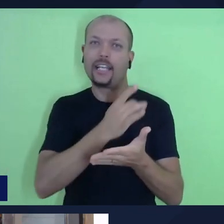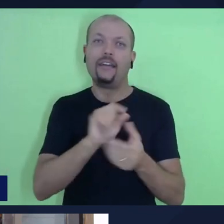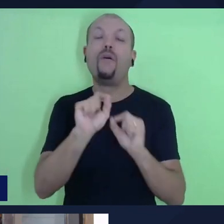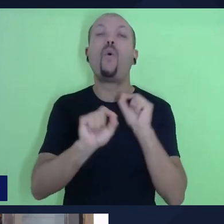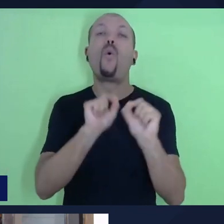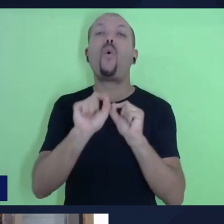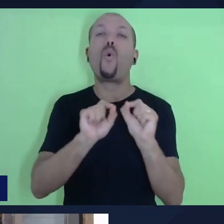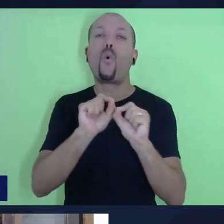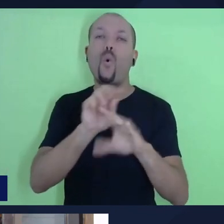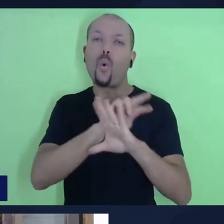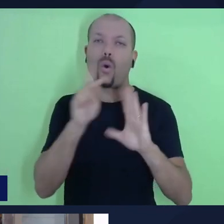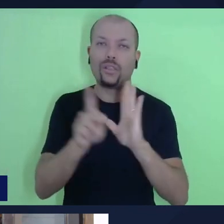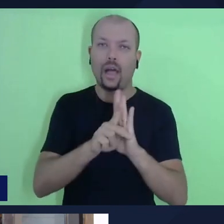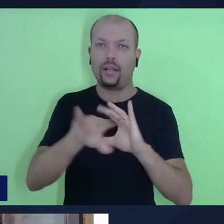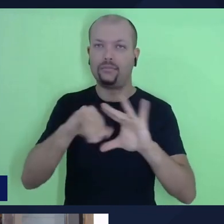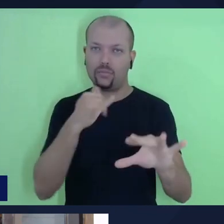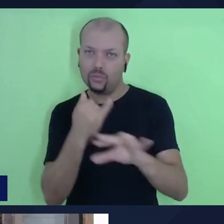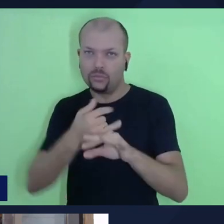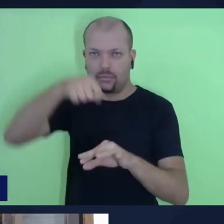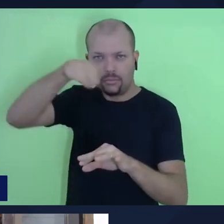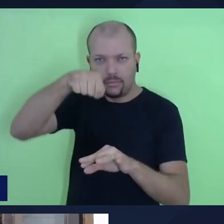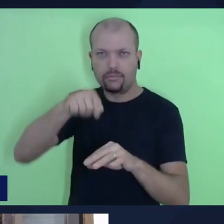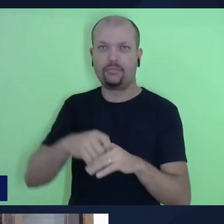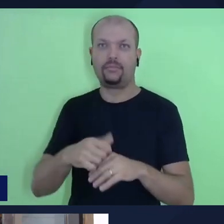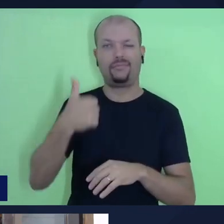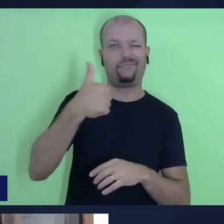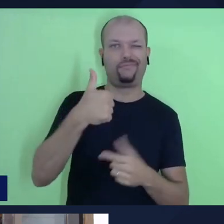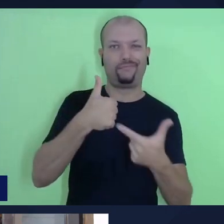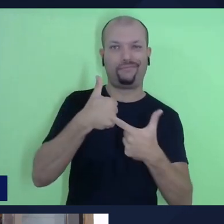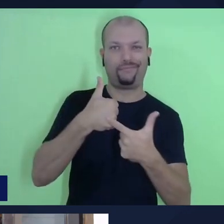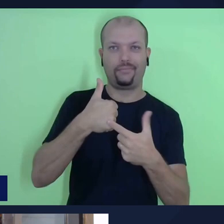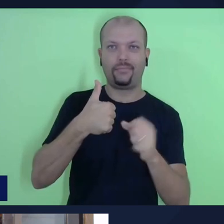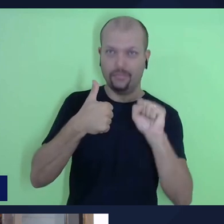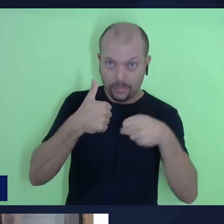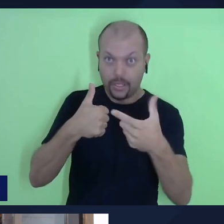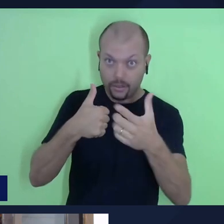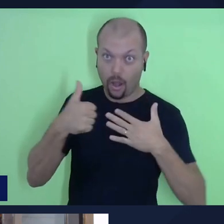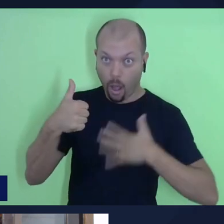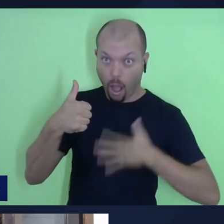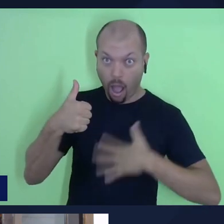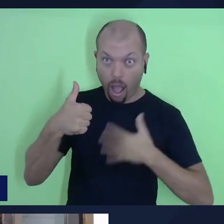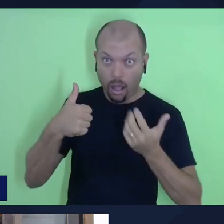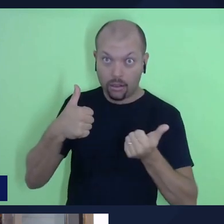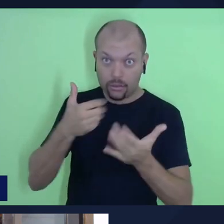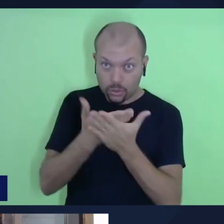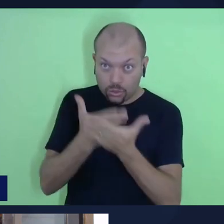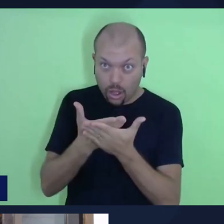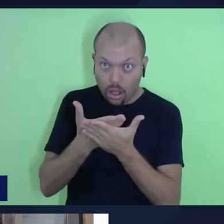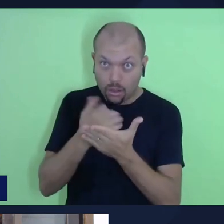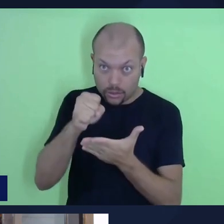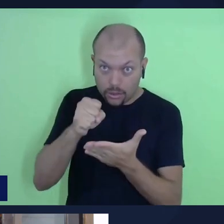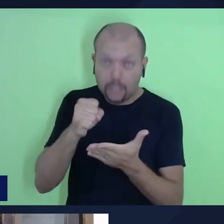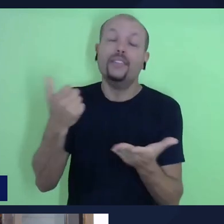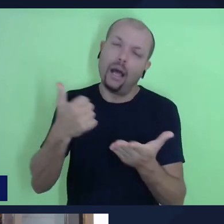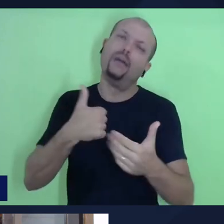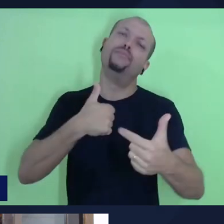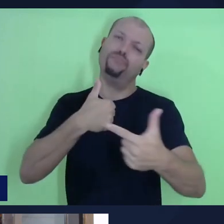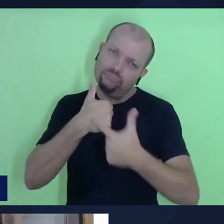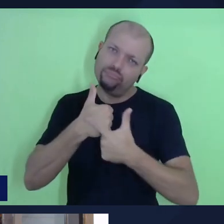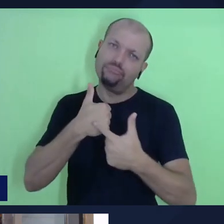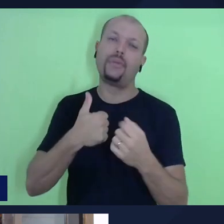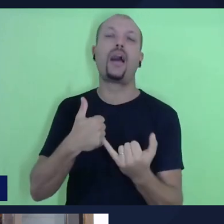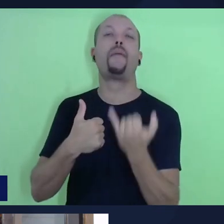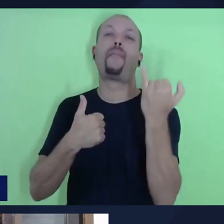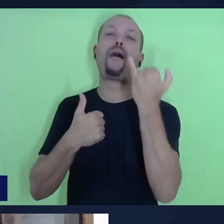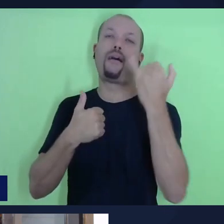todos ali, dê um like, um joinha se você está gostando do que está estudando conosco, também é importante você deixar